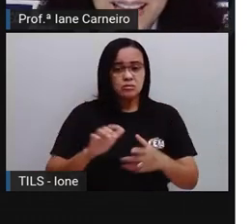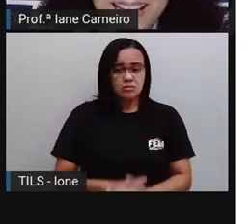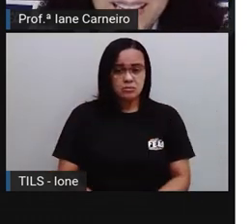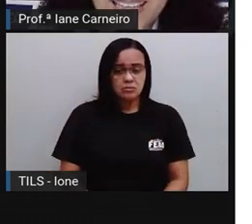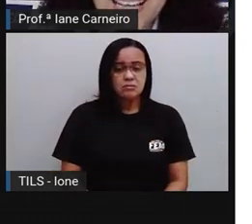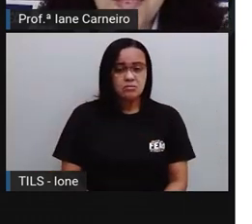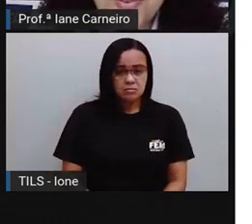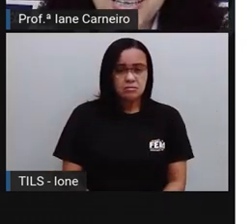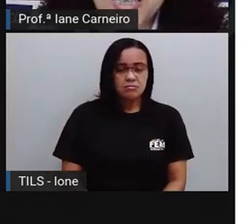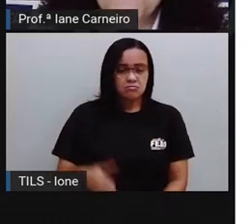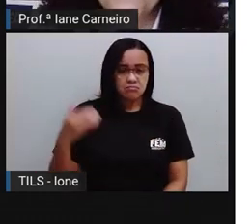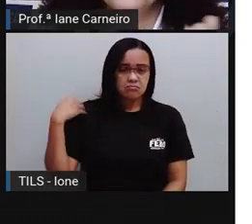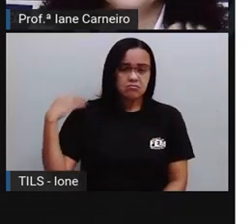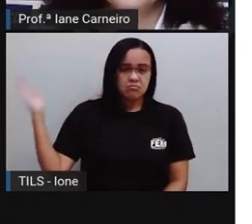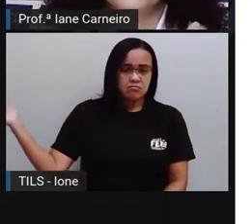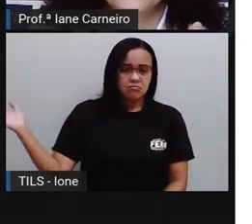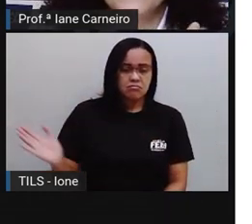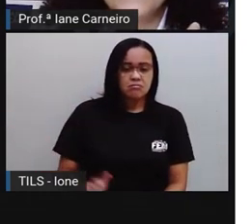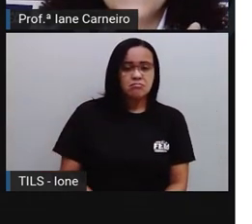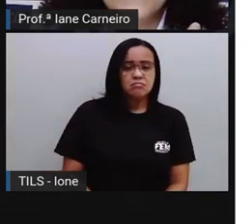esquerda, né? fogueira.